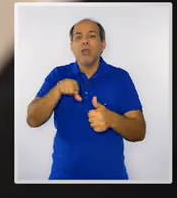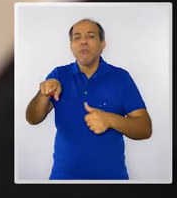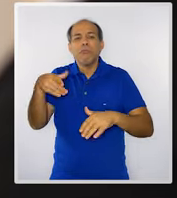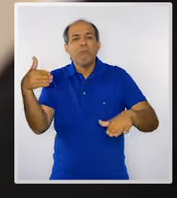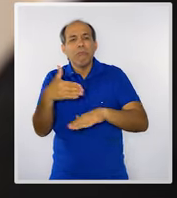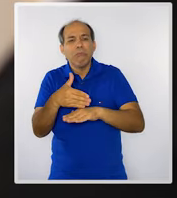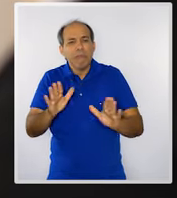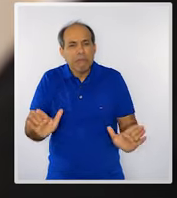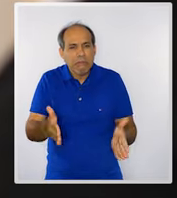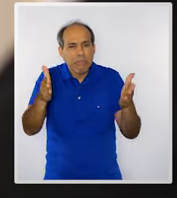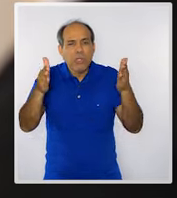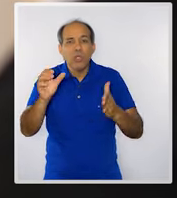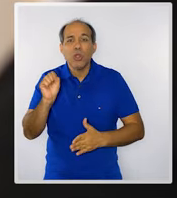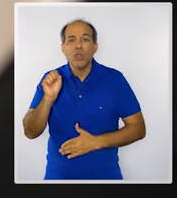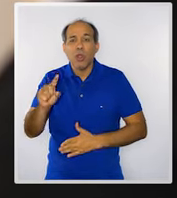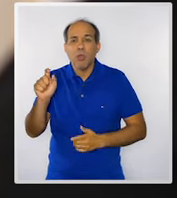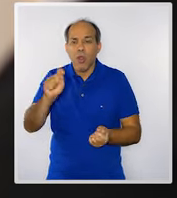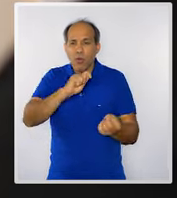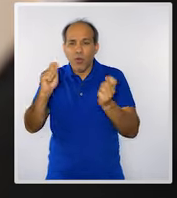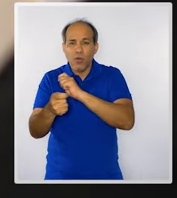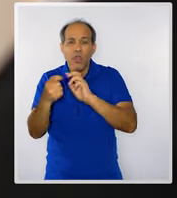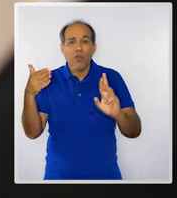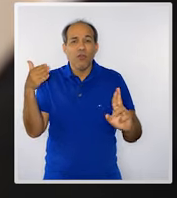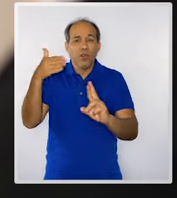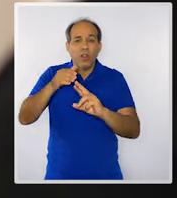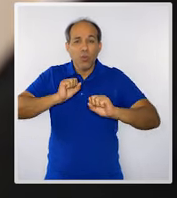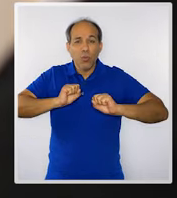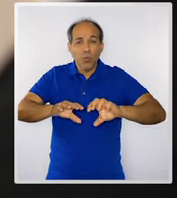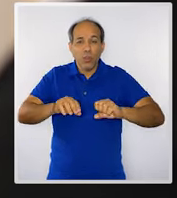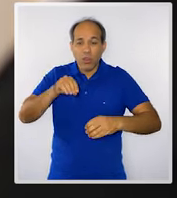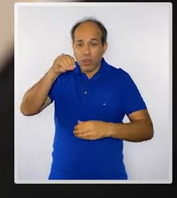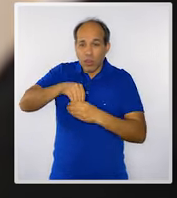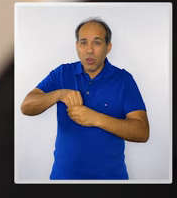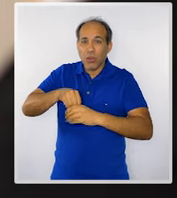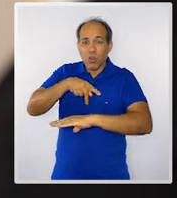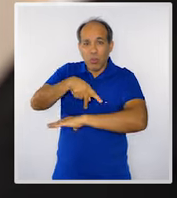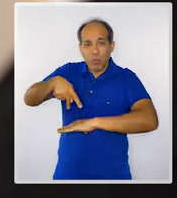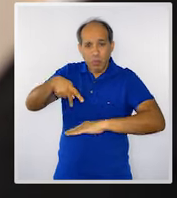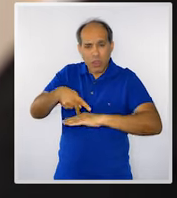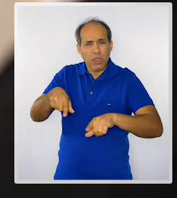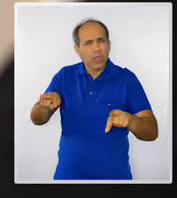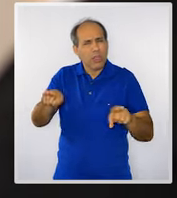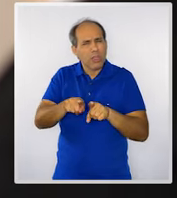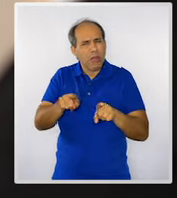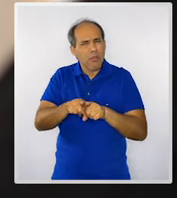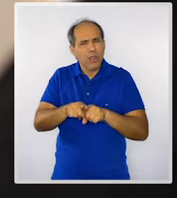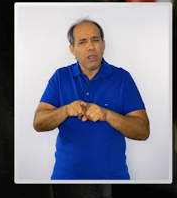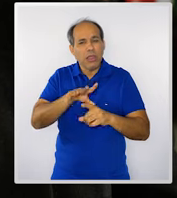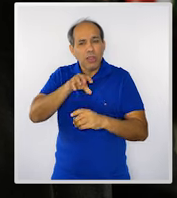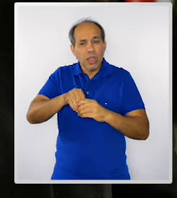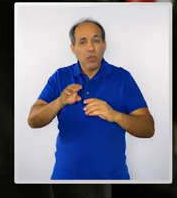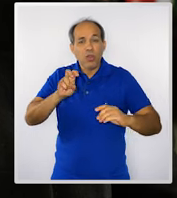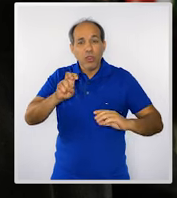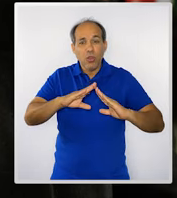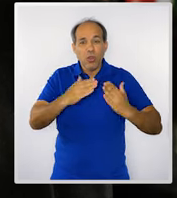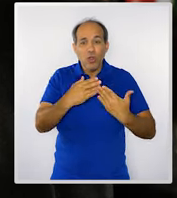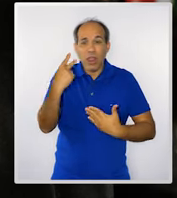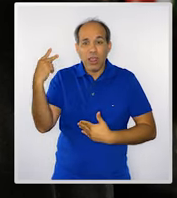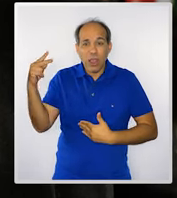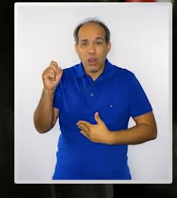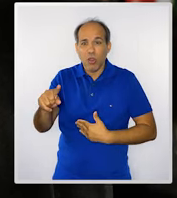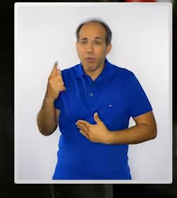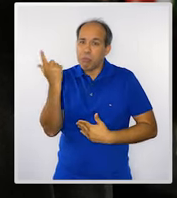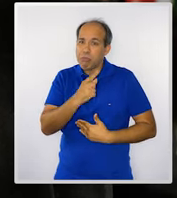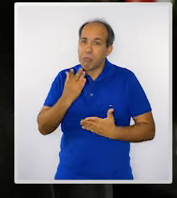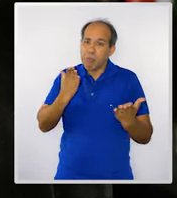processo para tornar Sobral uma referência na educação no nosso país, a ponto de 5 escolas de Sobral terem